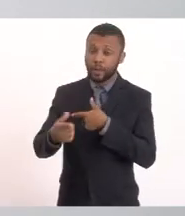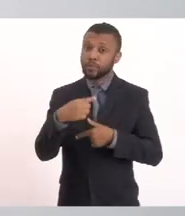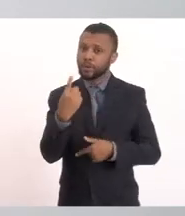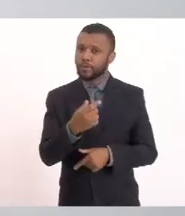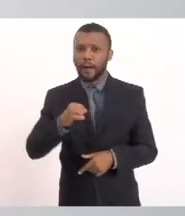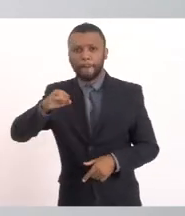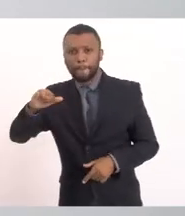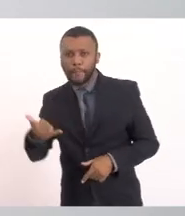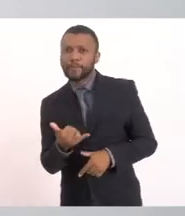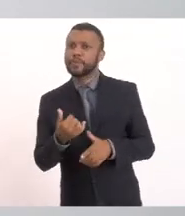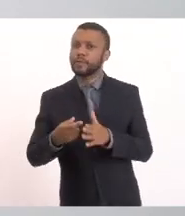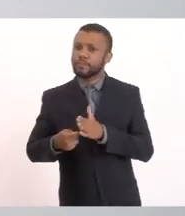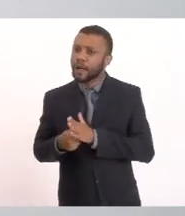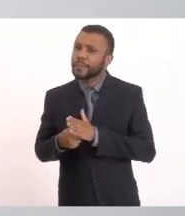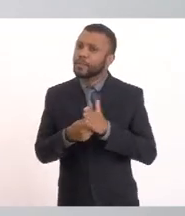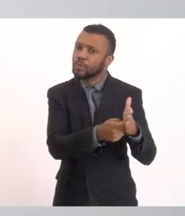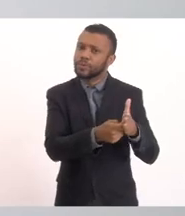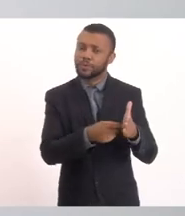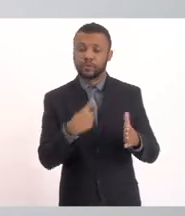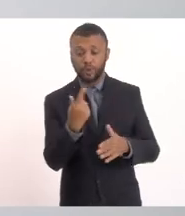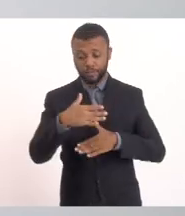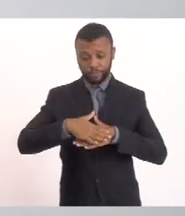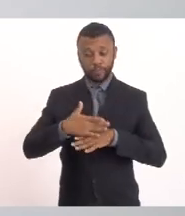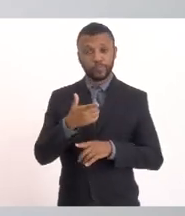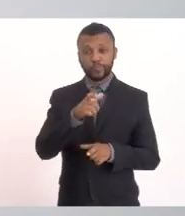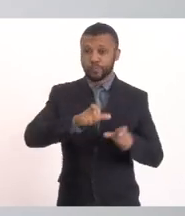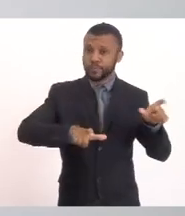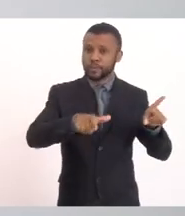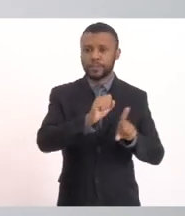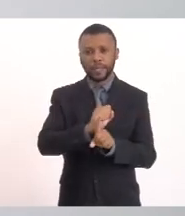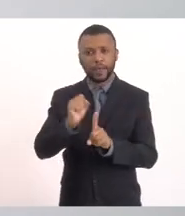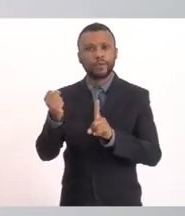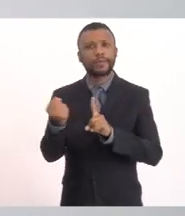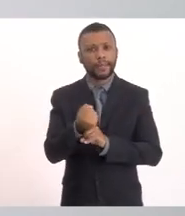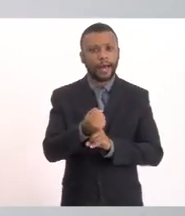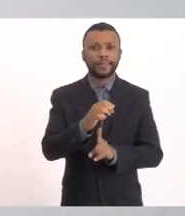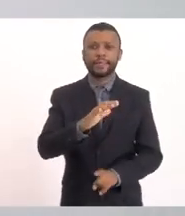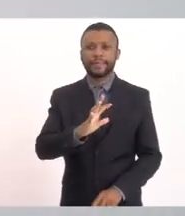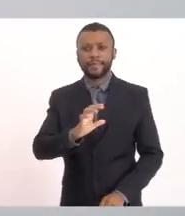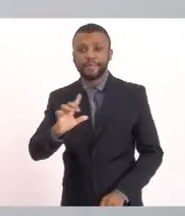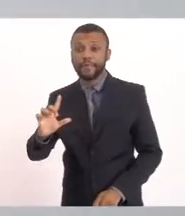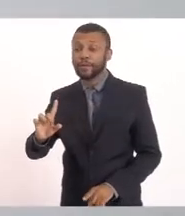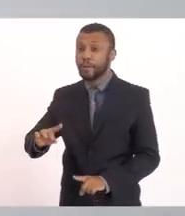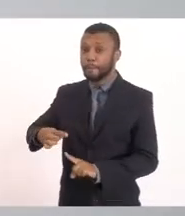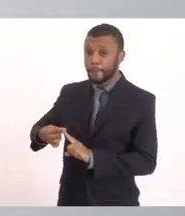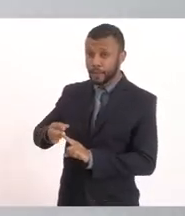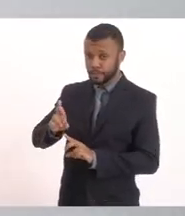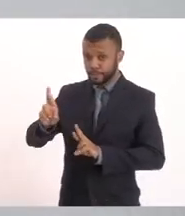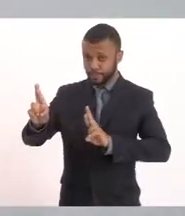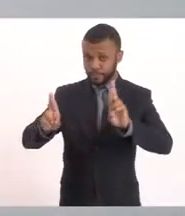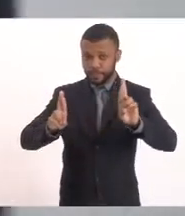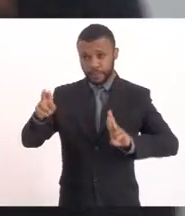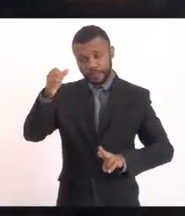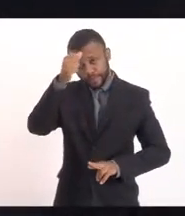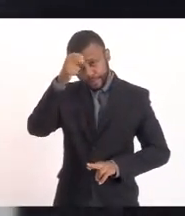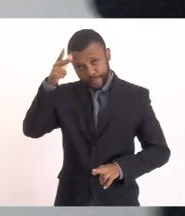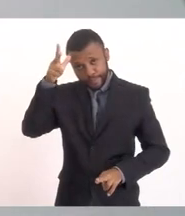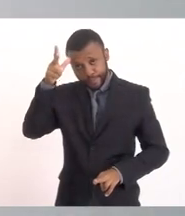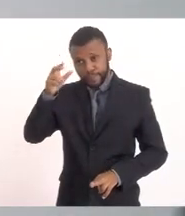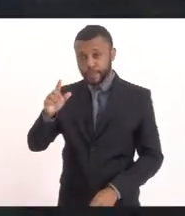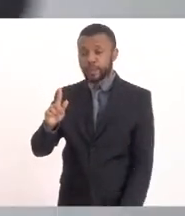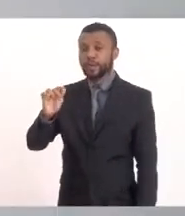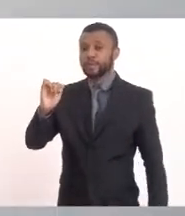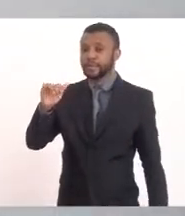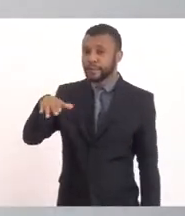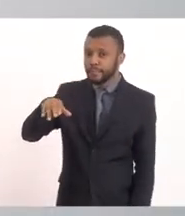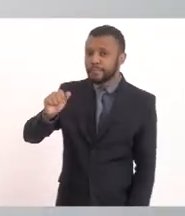nós temos que fazer Enquanto sociedade civil E os representantes Da prefeitura O Gima Que eu